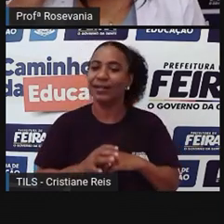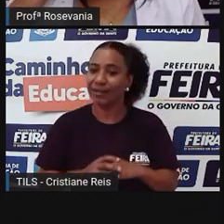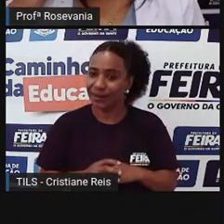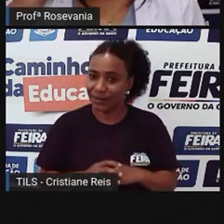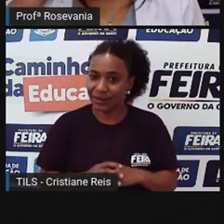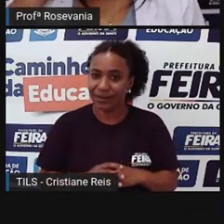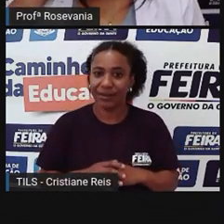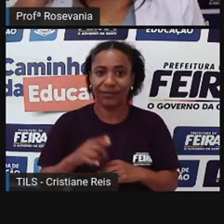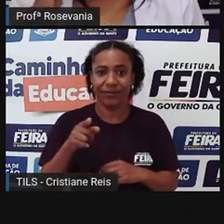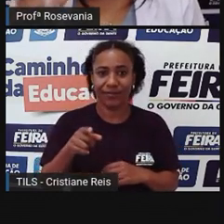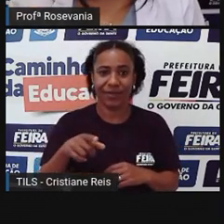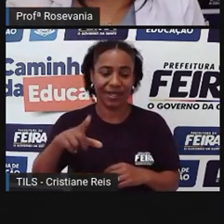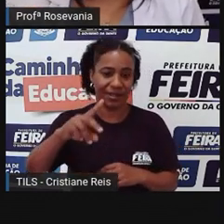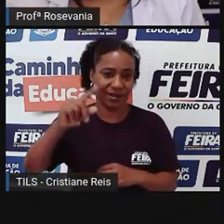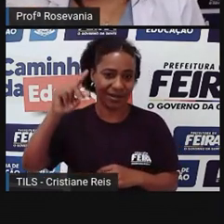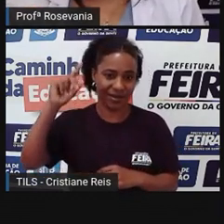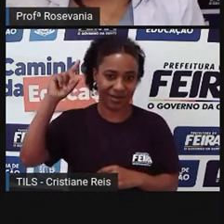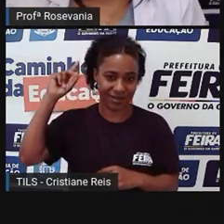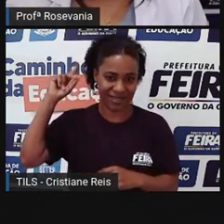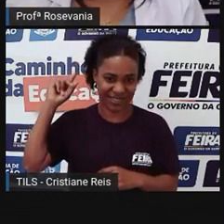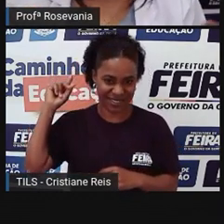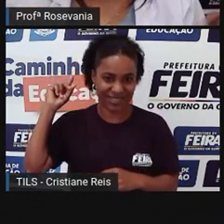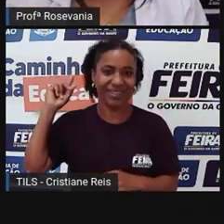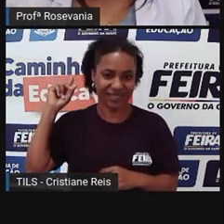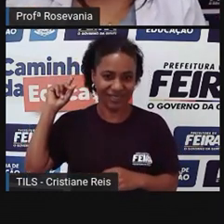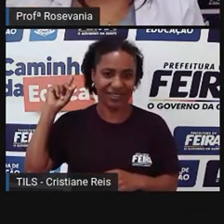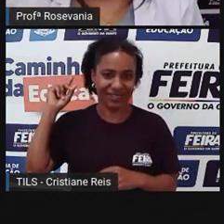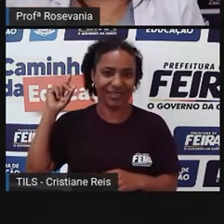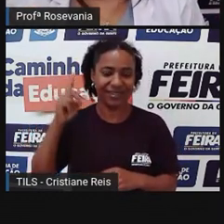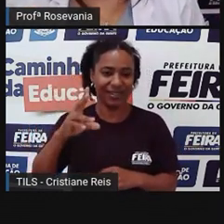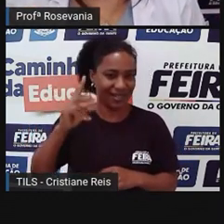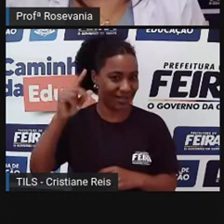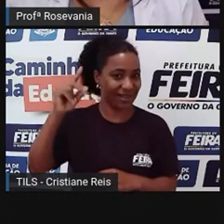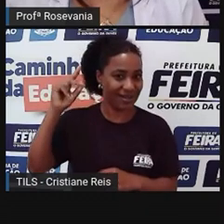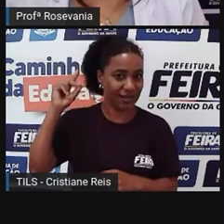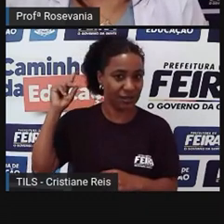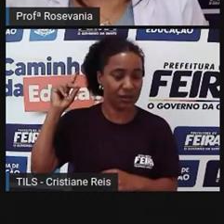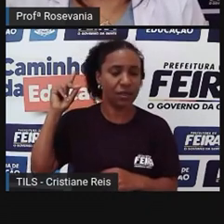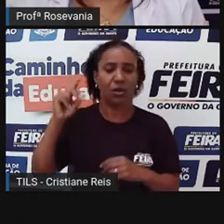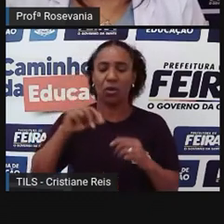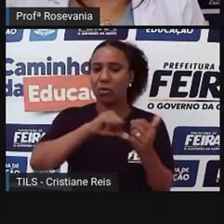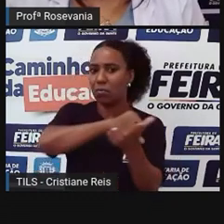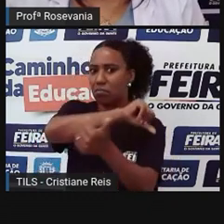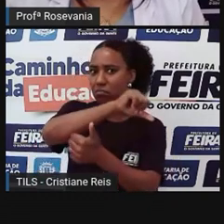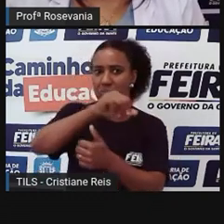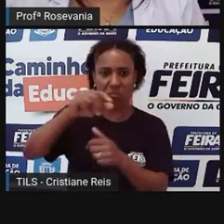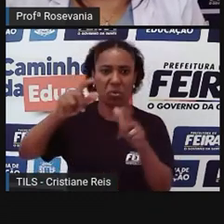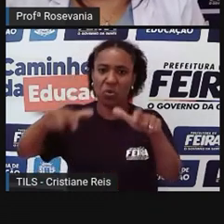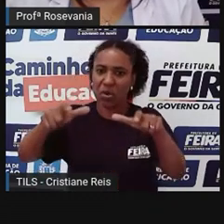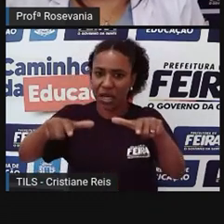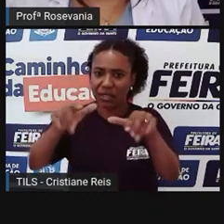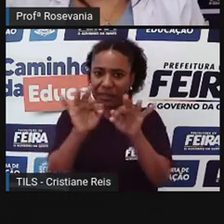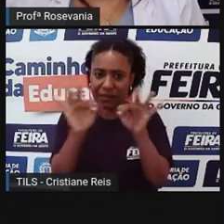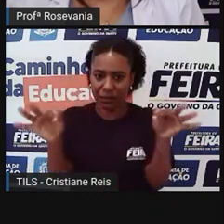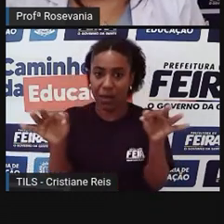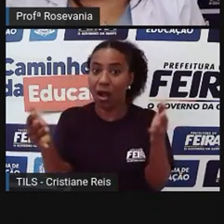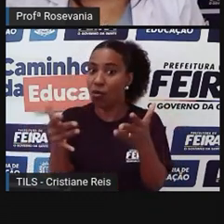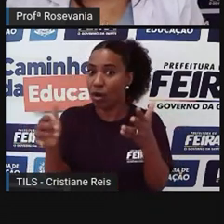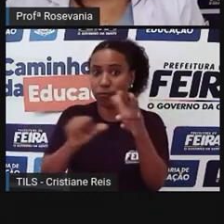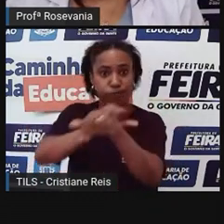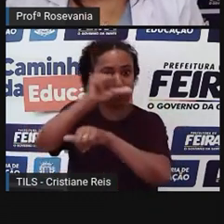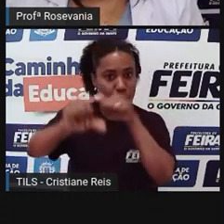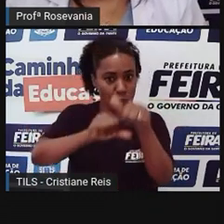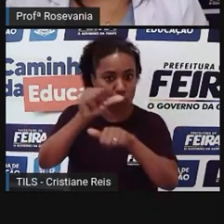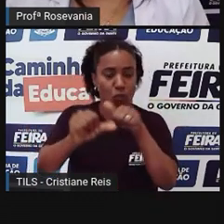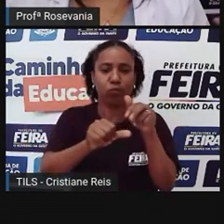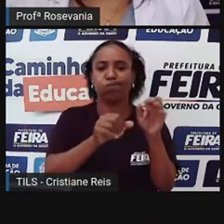era um pouquinho, assim, diferente, embora eu usar essa palavra, né, e recebe diversos tipos de animais, diversos tipos